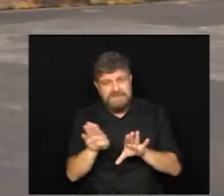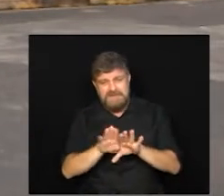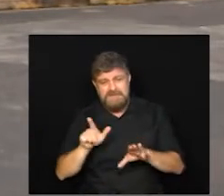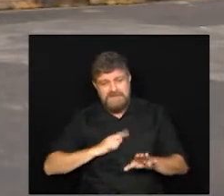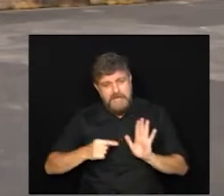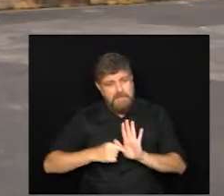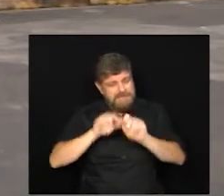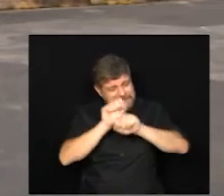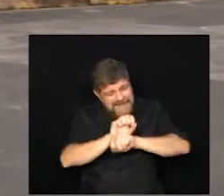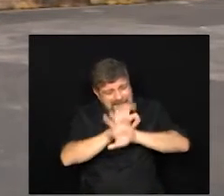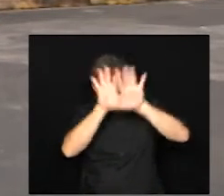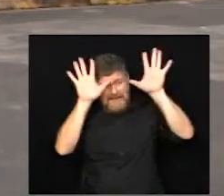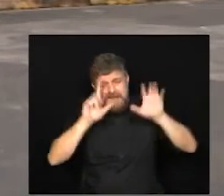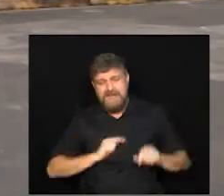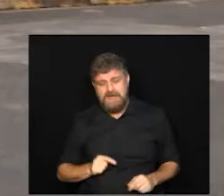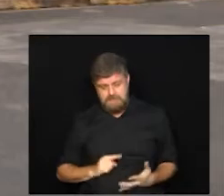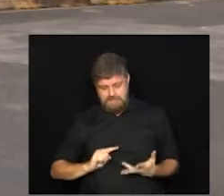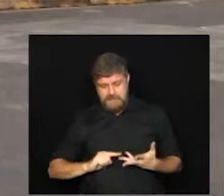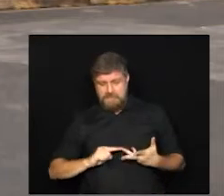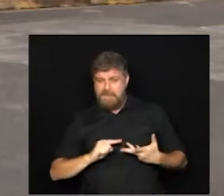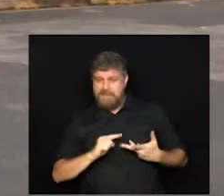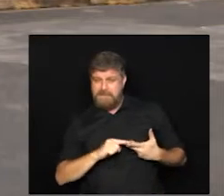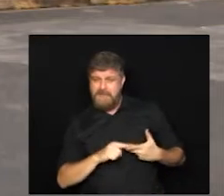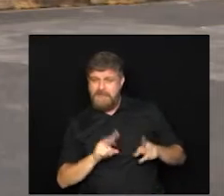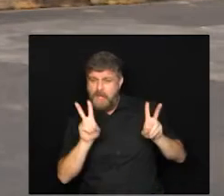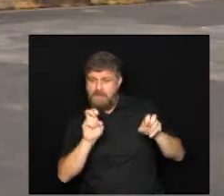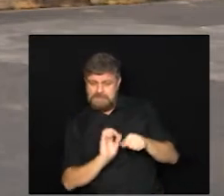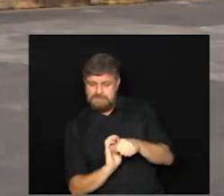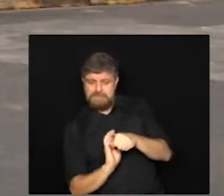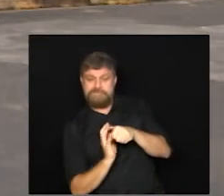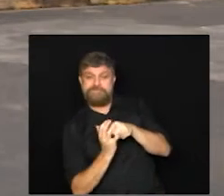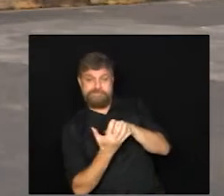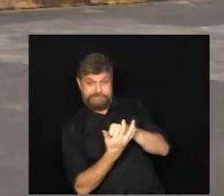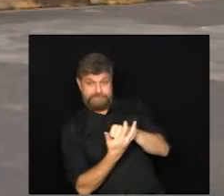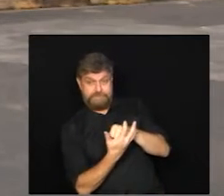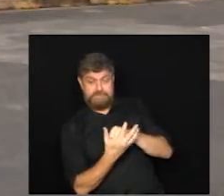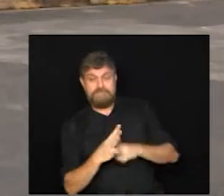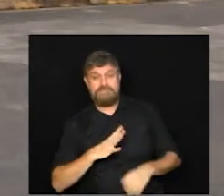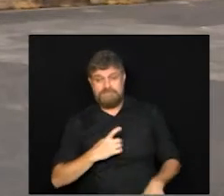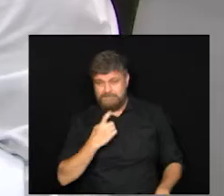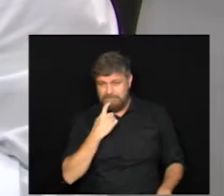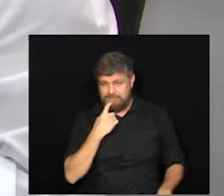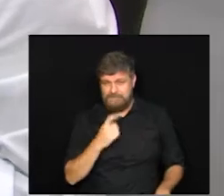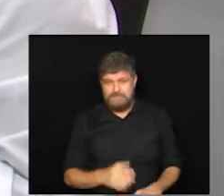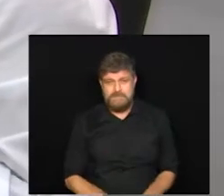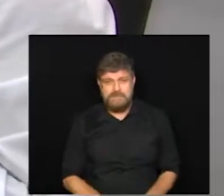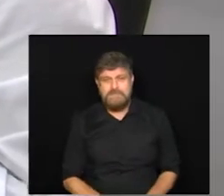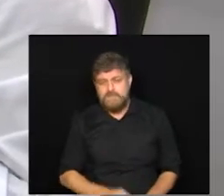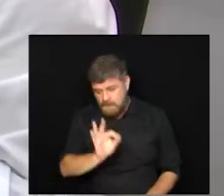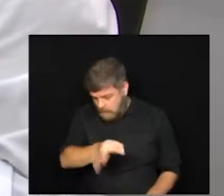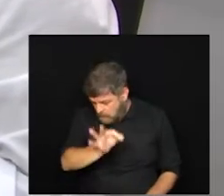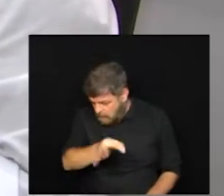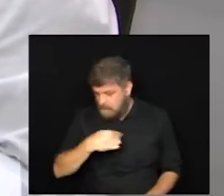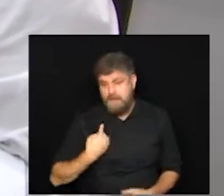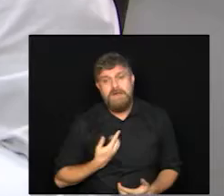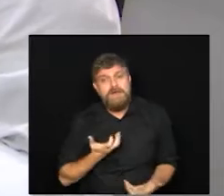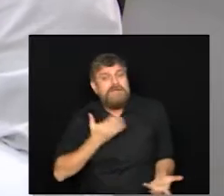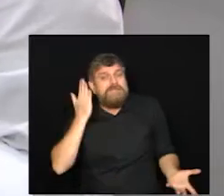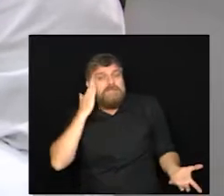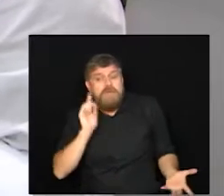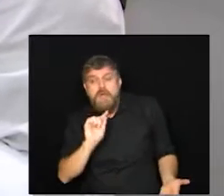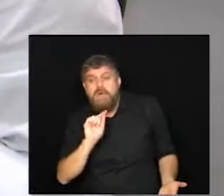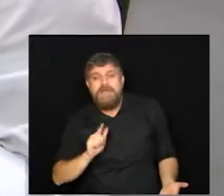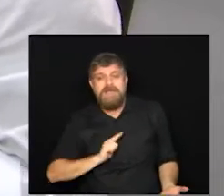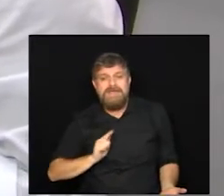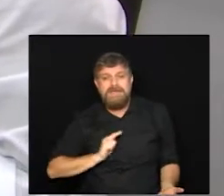transparência a toda essa questão que envolve a Covid-19 em Campinas. Com certeza. Nós queremos saber o que está